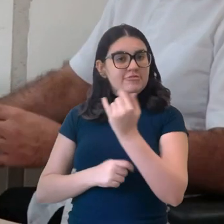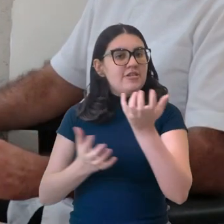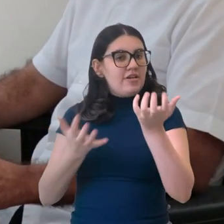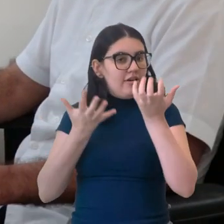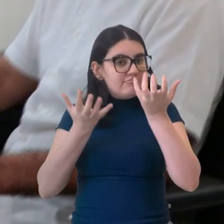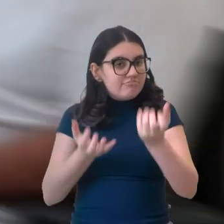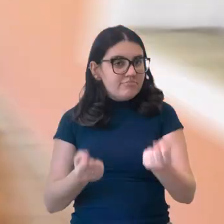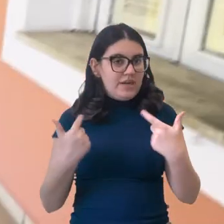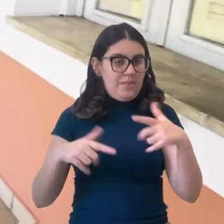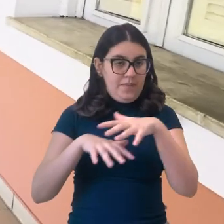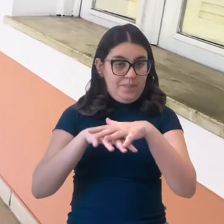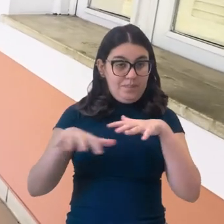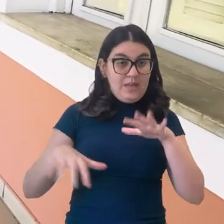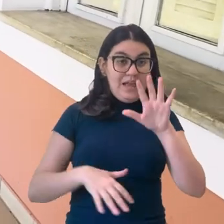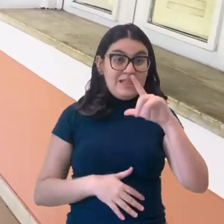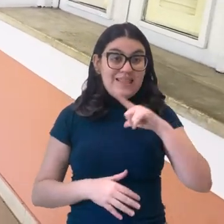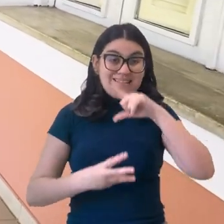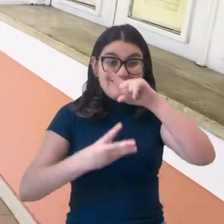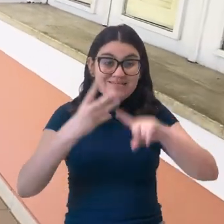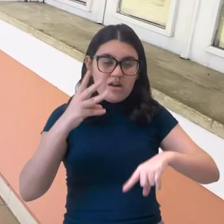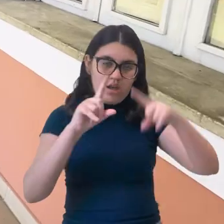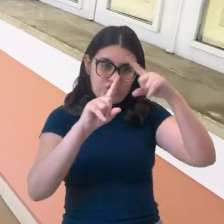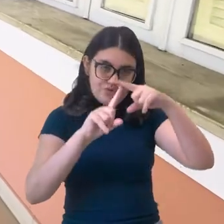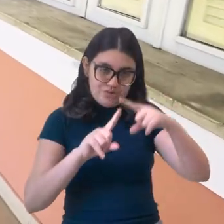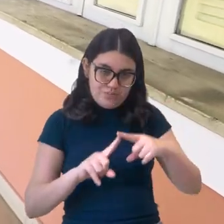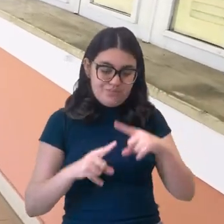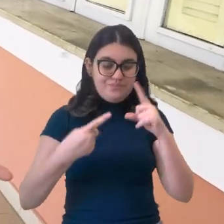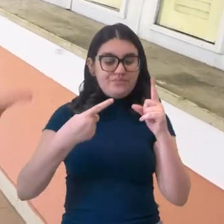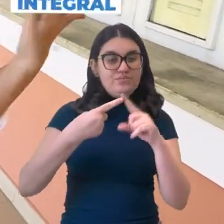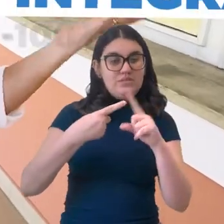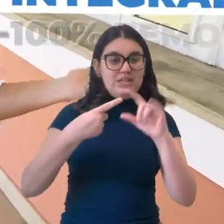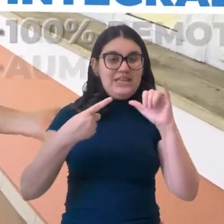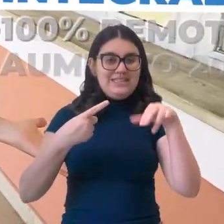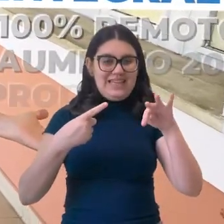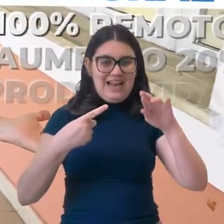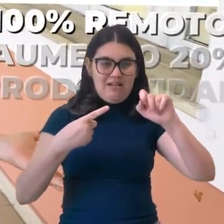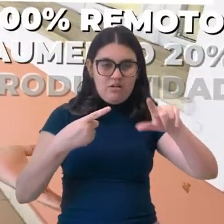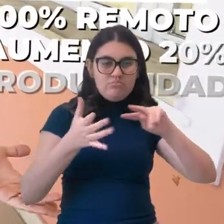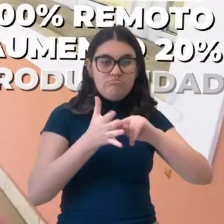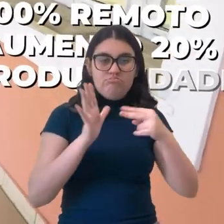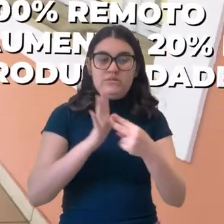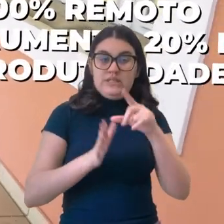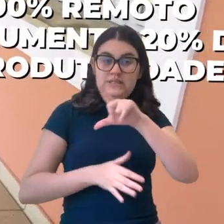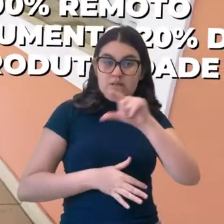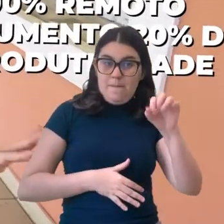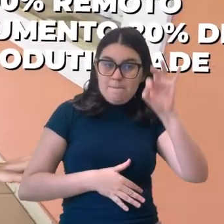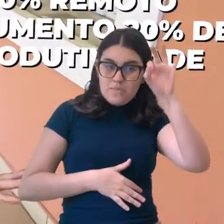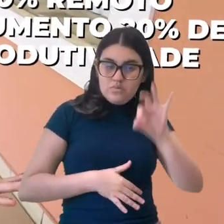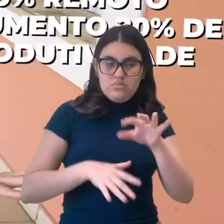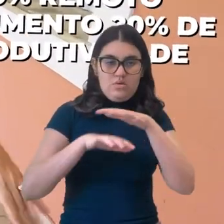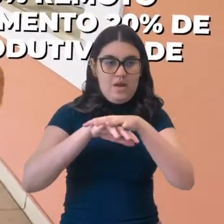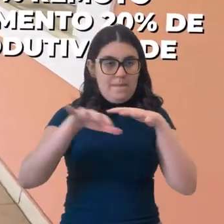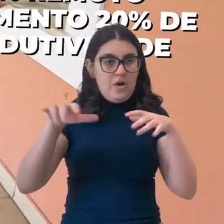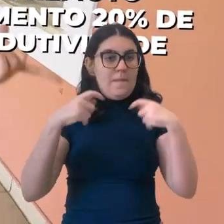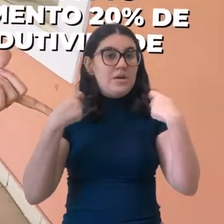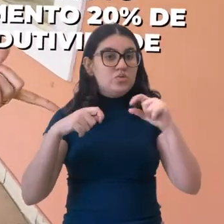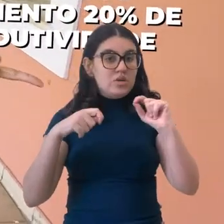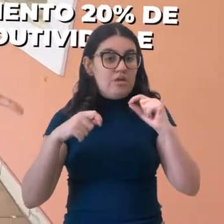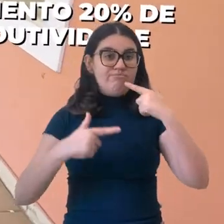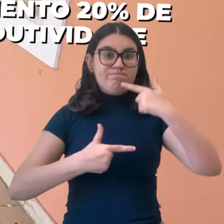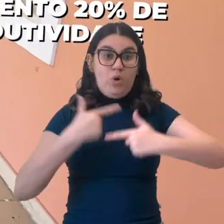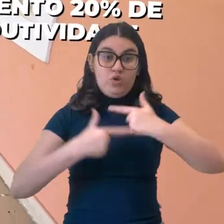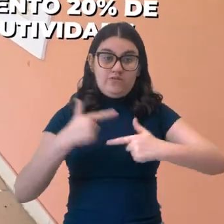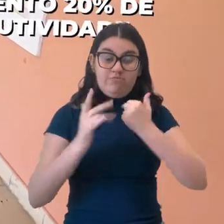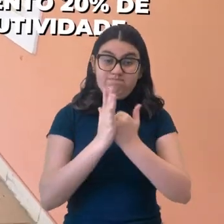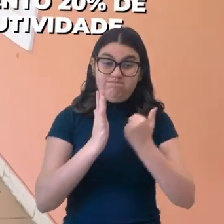nova modalidade. São três tipos diferentes de adesão ao teletrabalho. No integral, servidor atuará de forma 100% remota e deverá